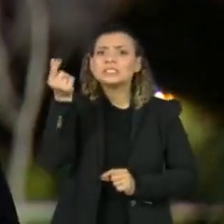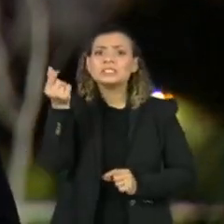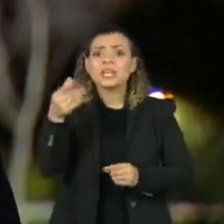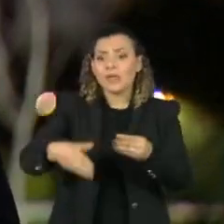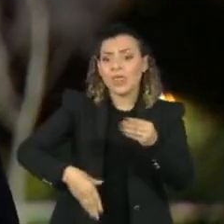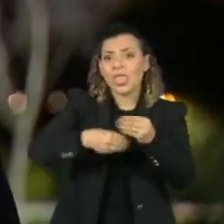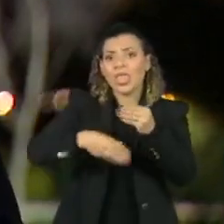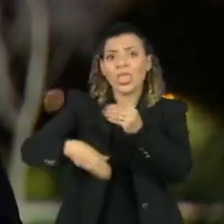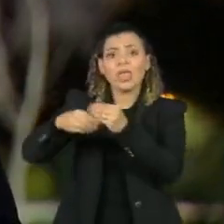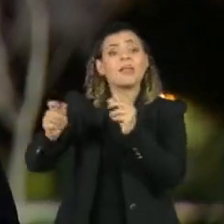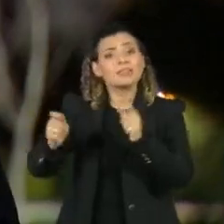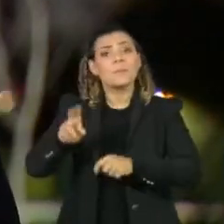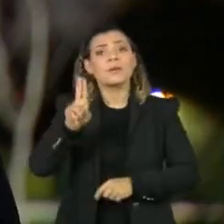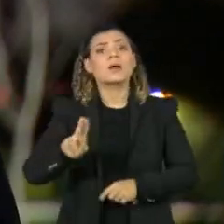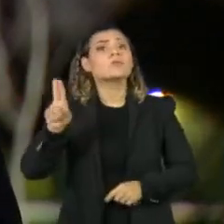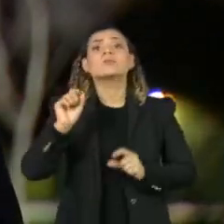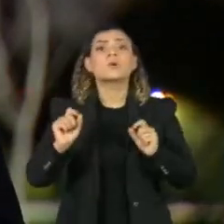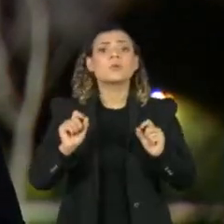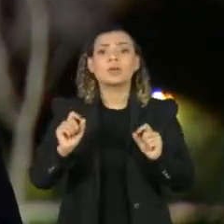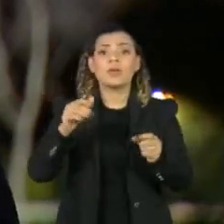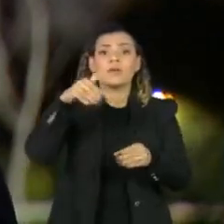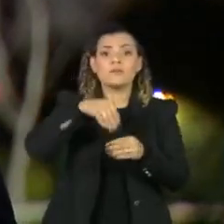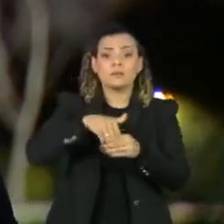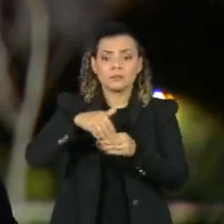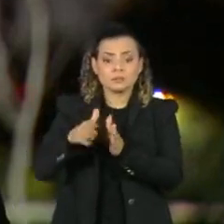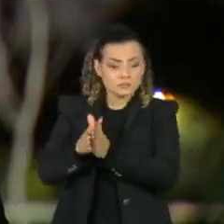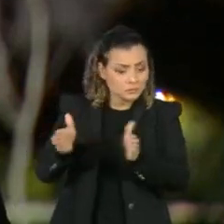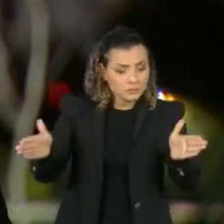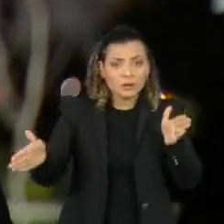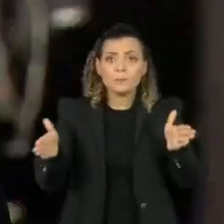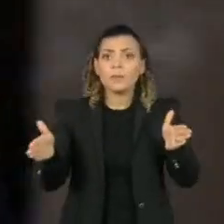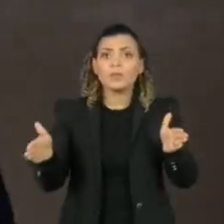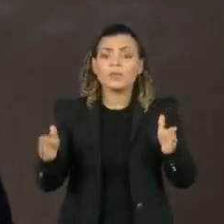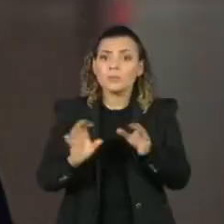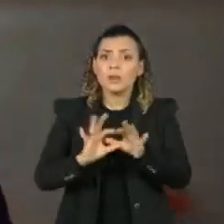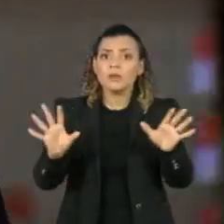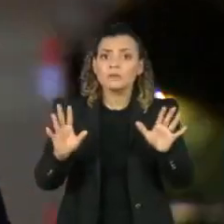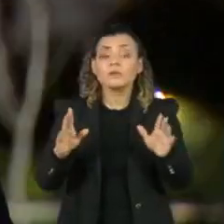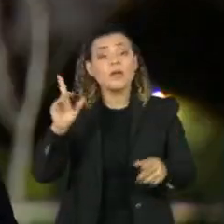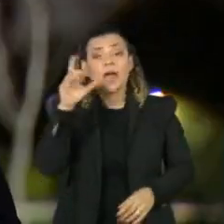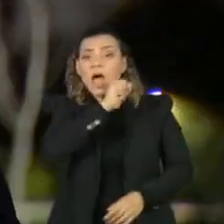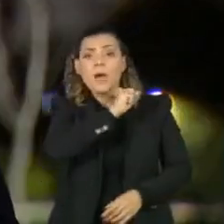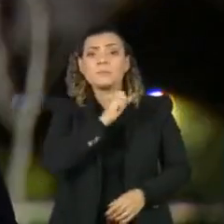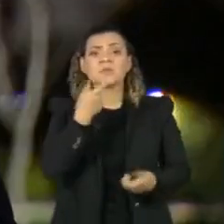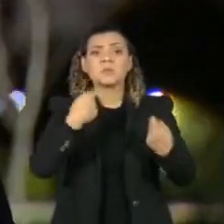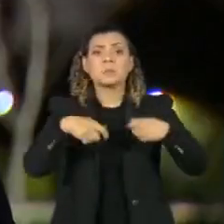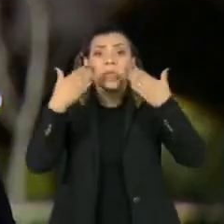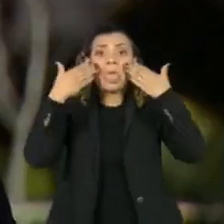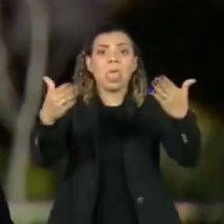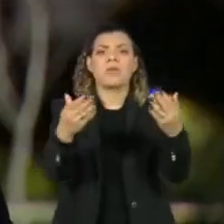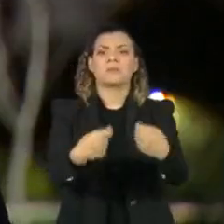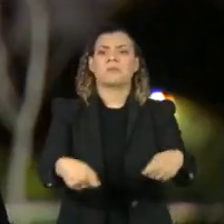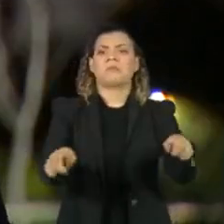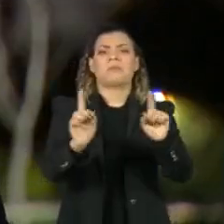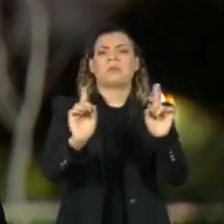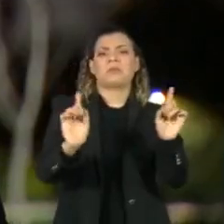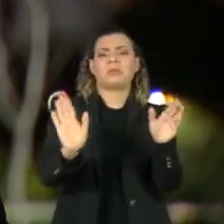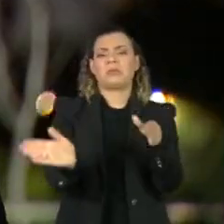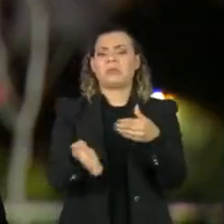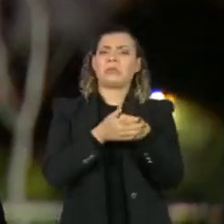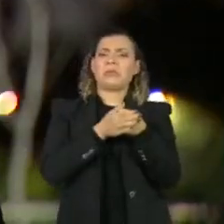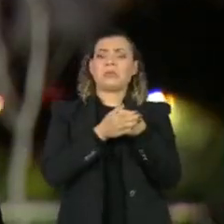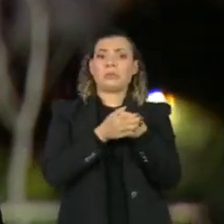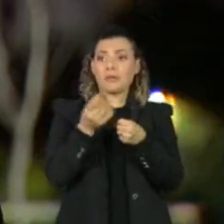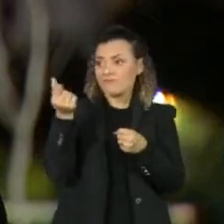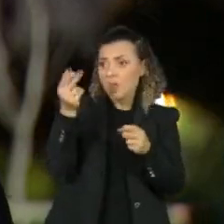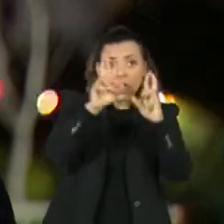de emendas parlamentares no meio de uma eleição geral. Funciona de forma rápida e nada transparente. Os valores não são